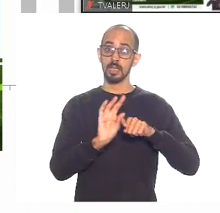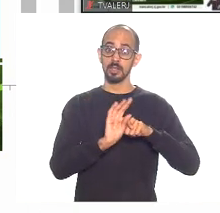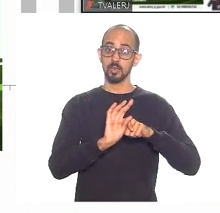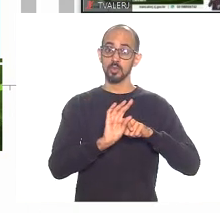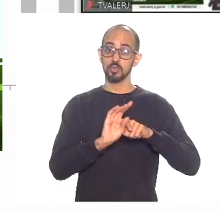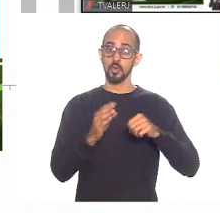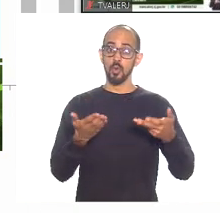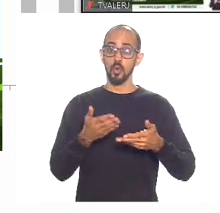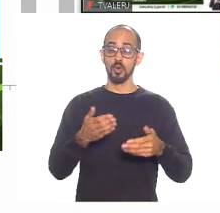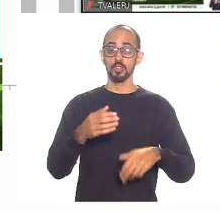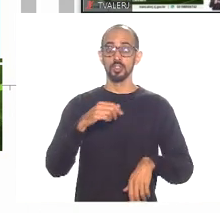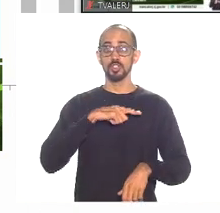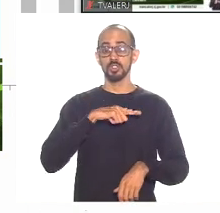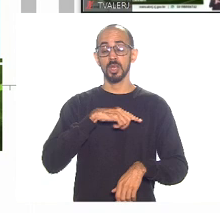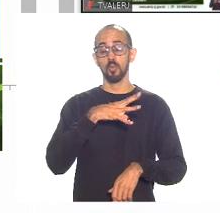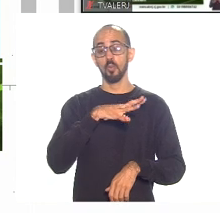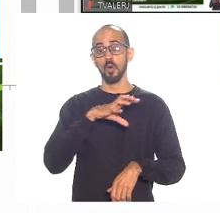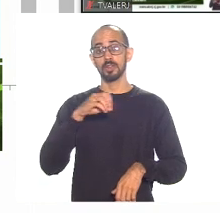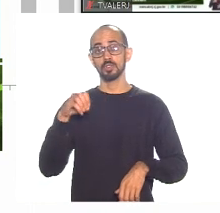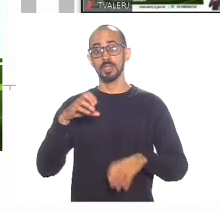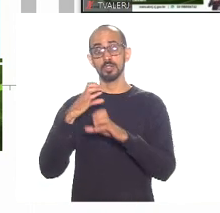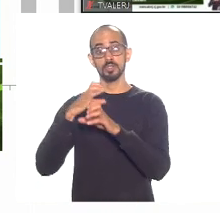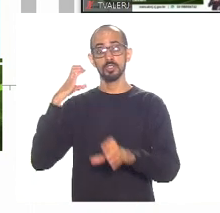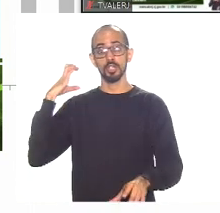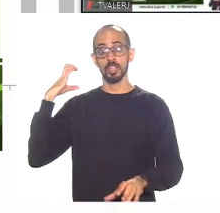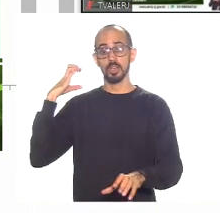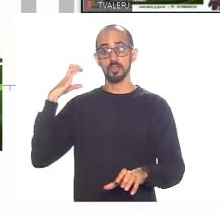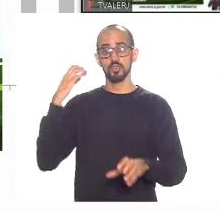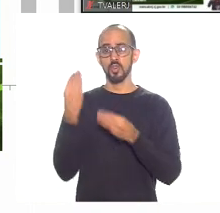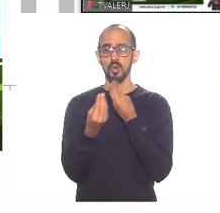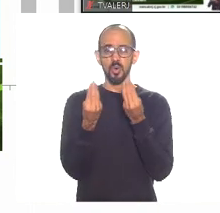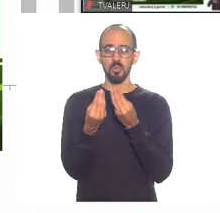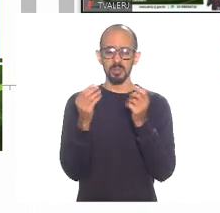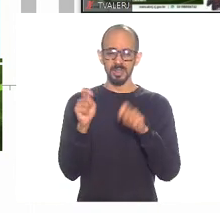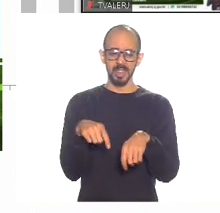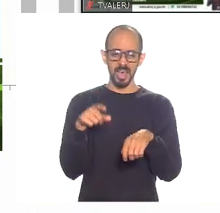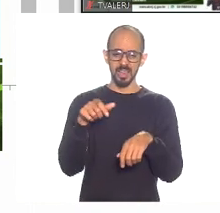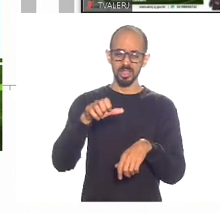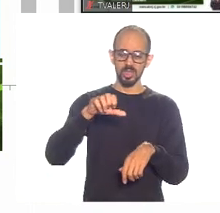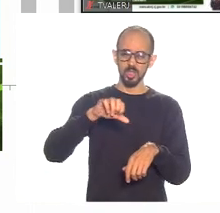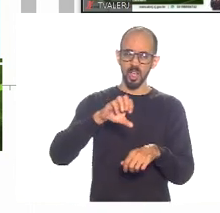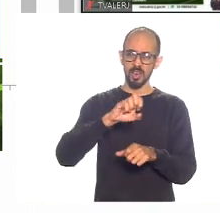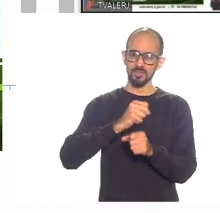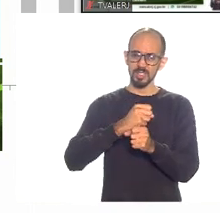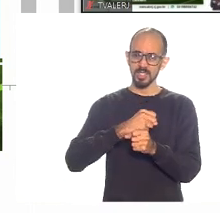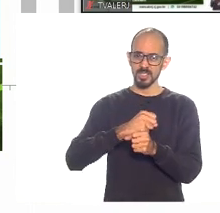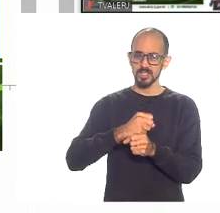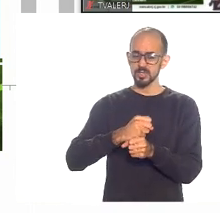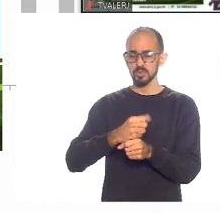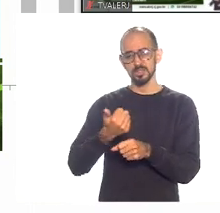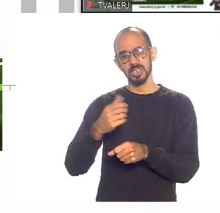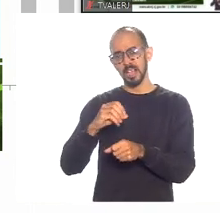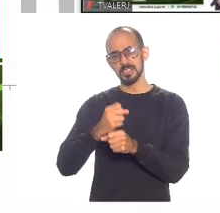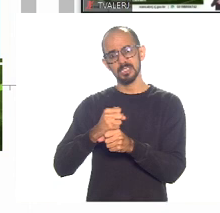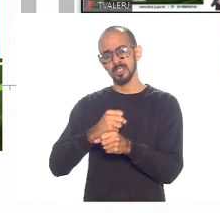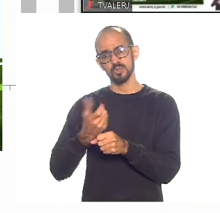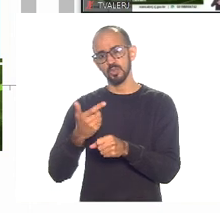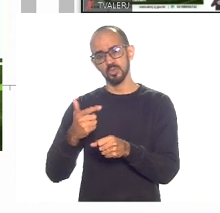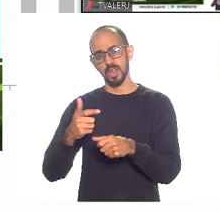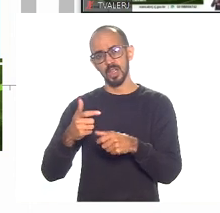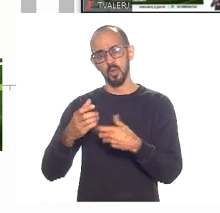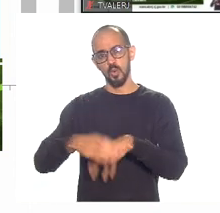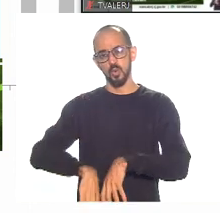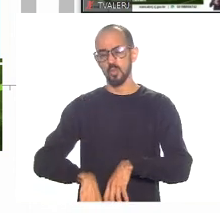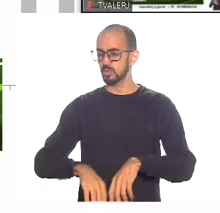hoje gente tem em torno de 400. Quer dizer, como é que a gente pode ficar nove anos, dez anos sem fazer concurso? Isso é absolutamente